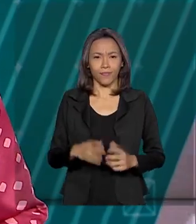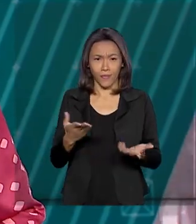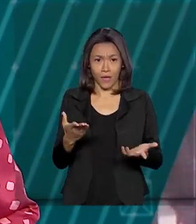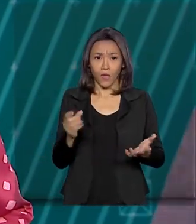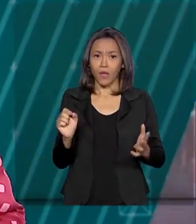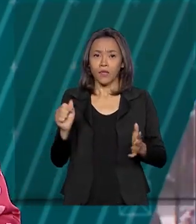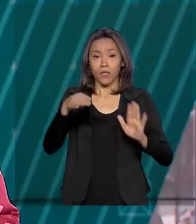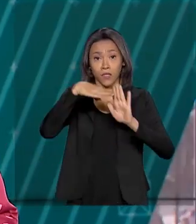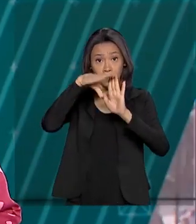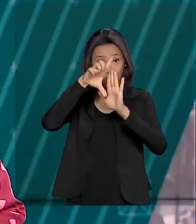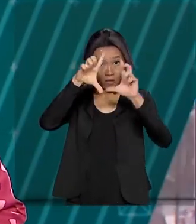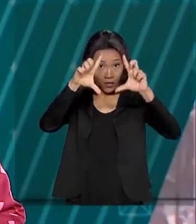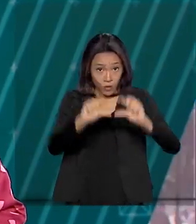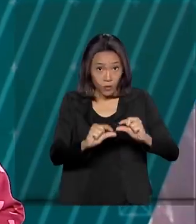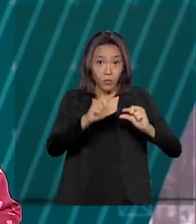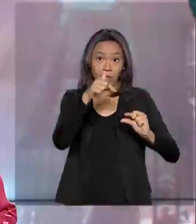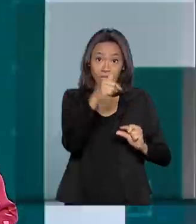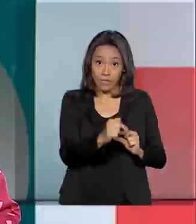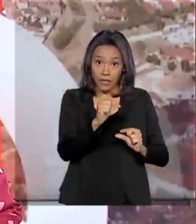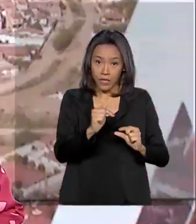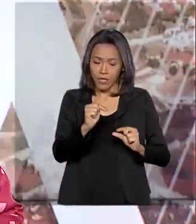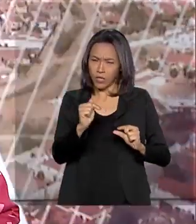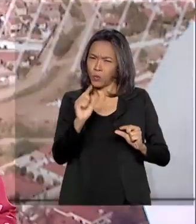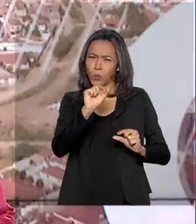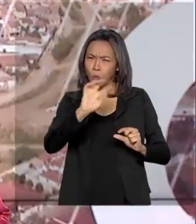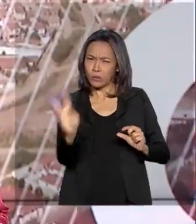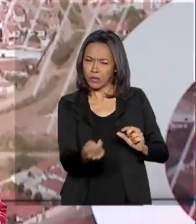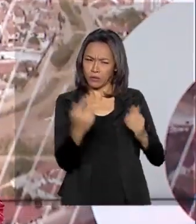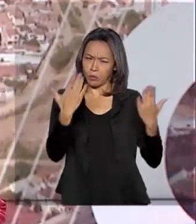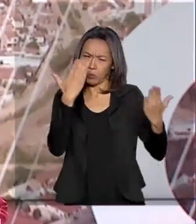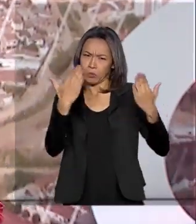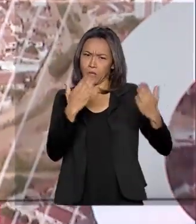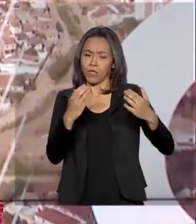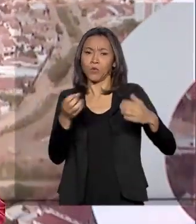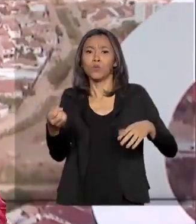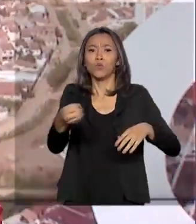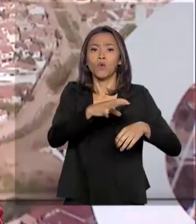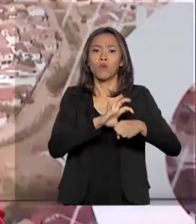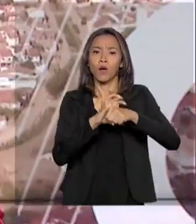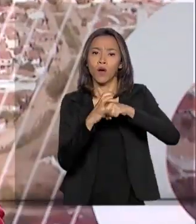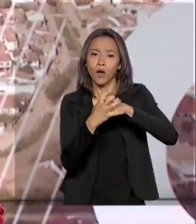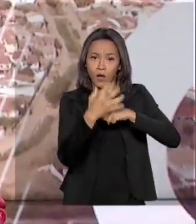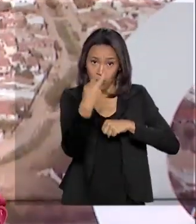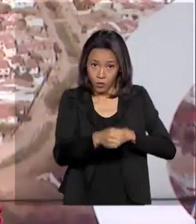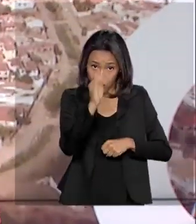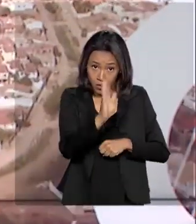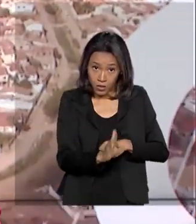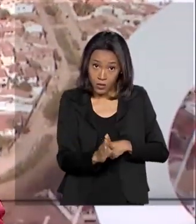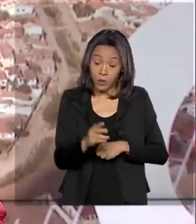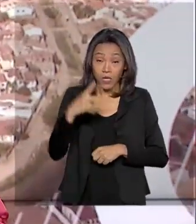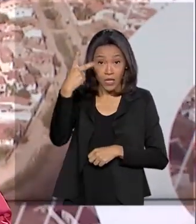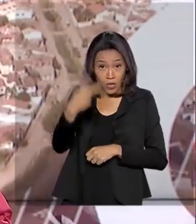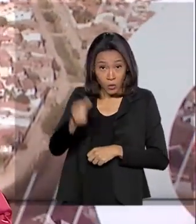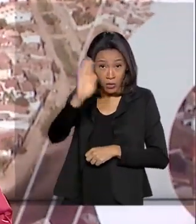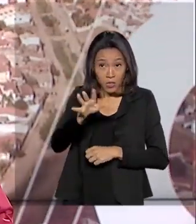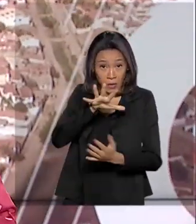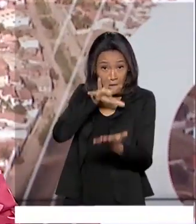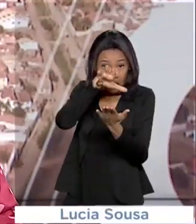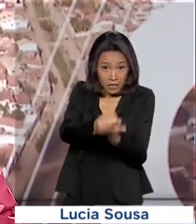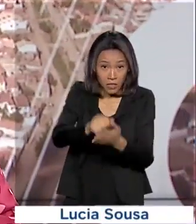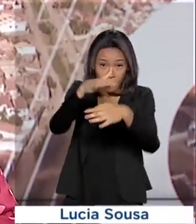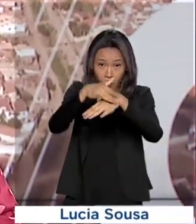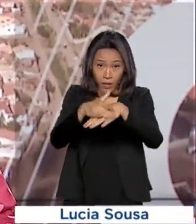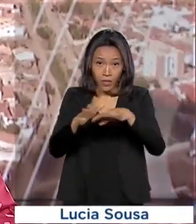Caiu para sete o número de casos suspeitos do novo coronavírus no Brasil e o país não tem registros da doença.